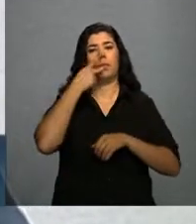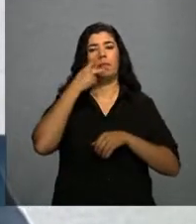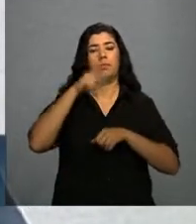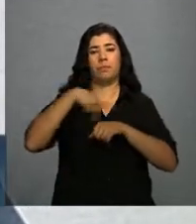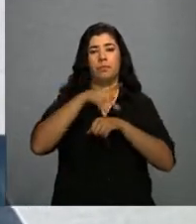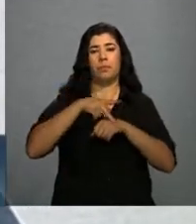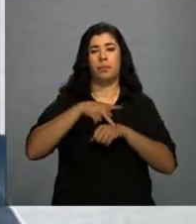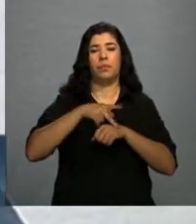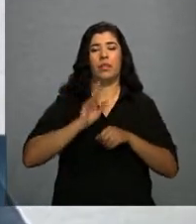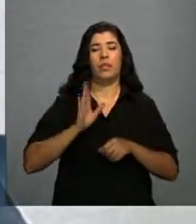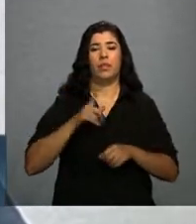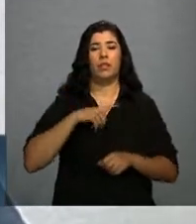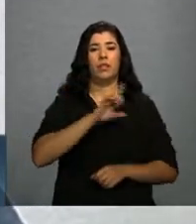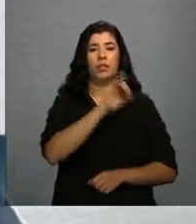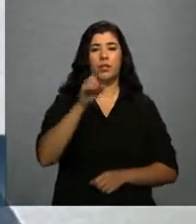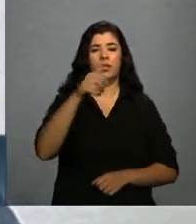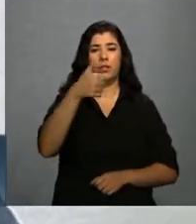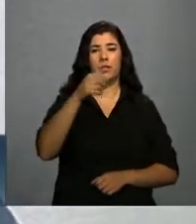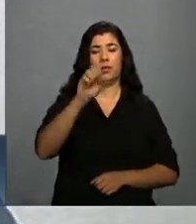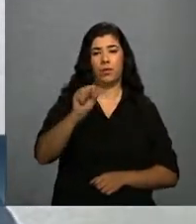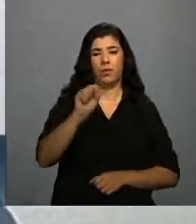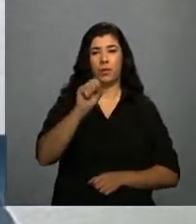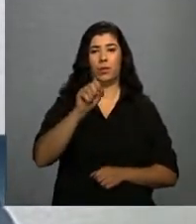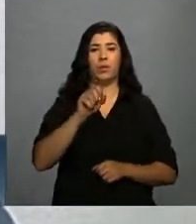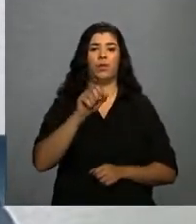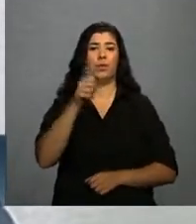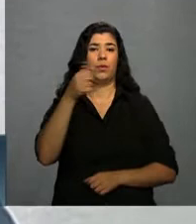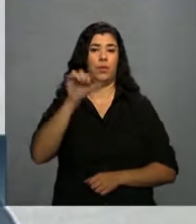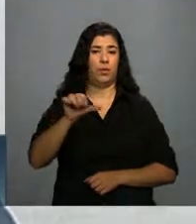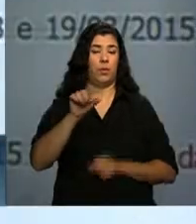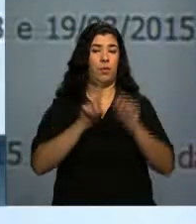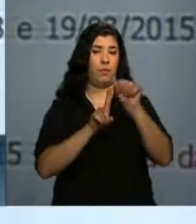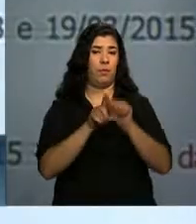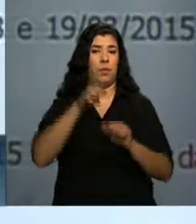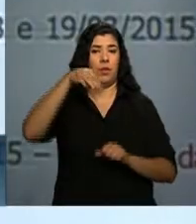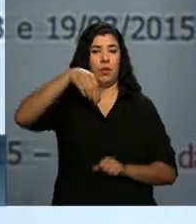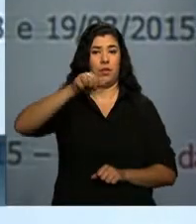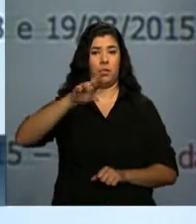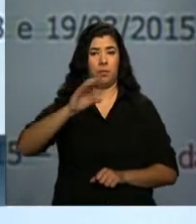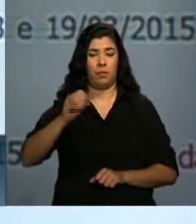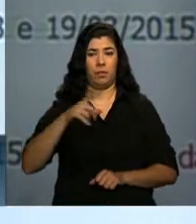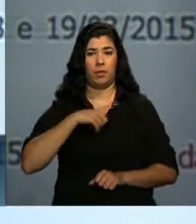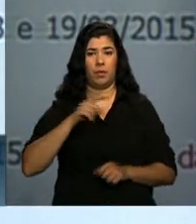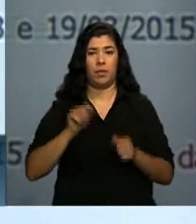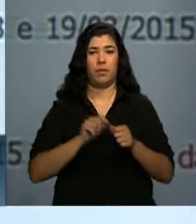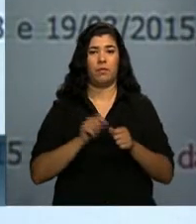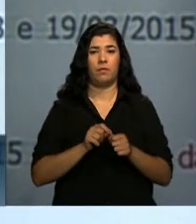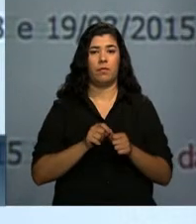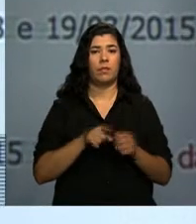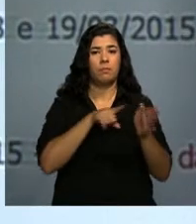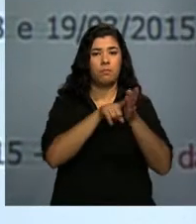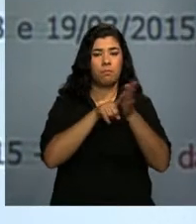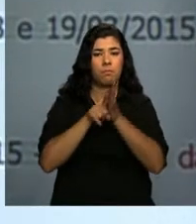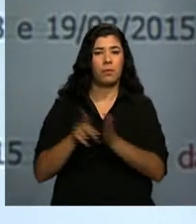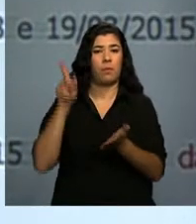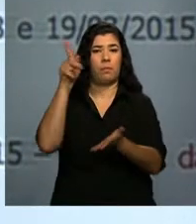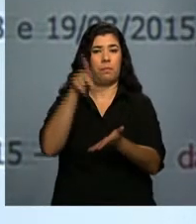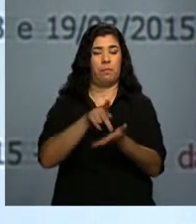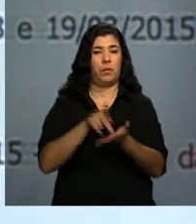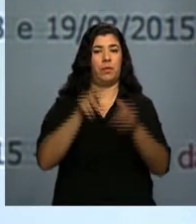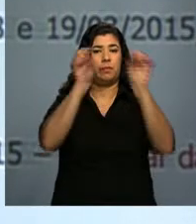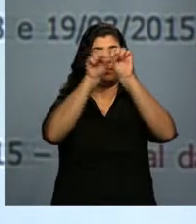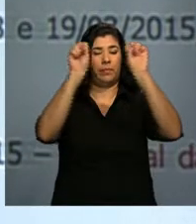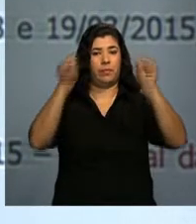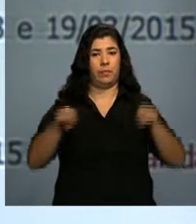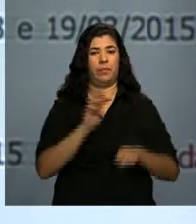No dia 18 e 19 do mês de março, nós fizemos a homologação do sistema, junto com o apoio de um especialista da rede, e